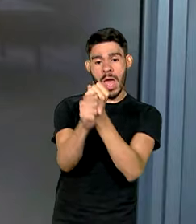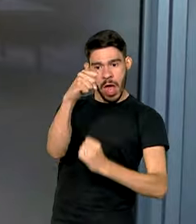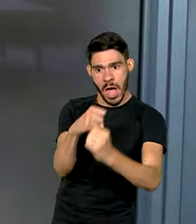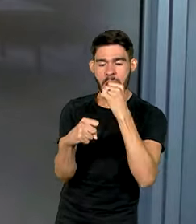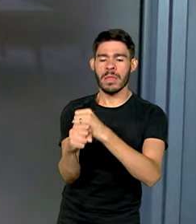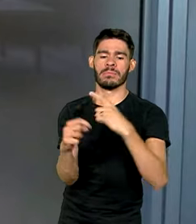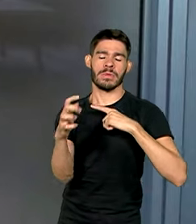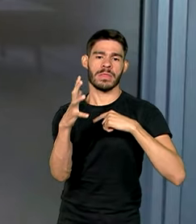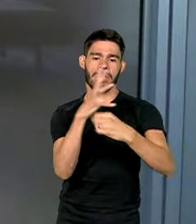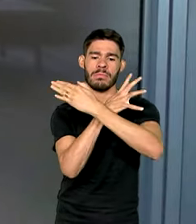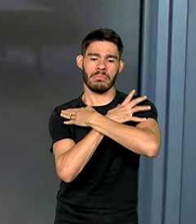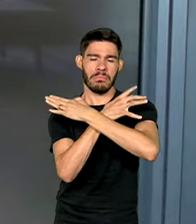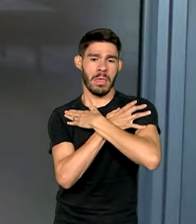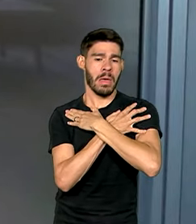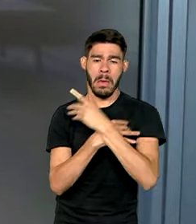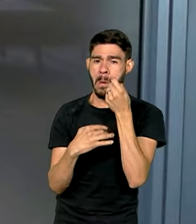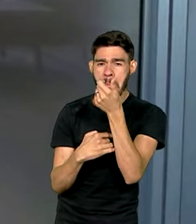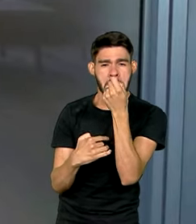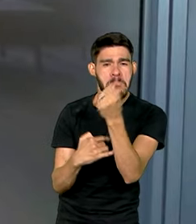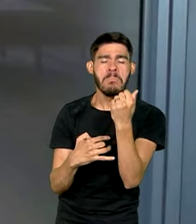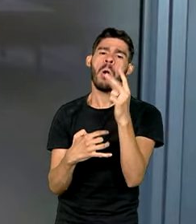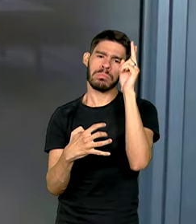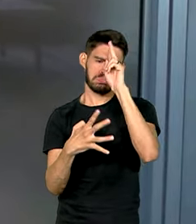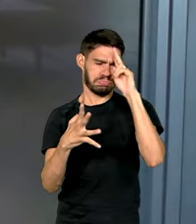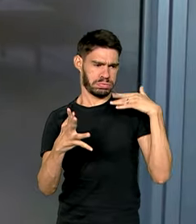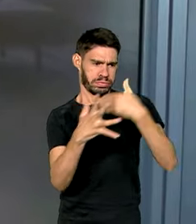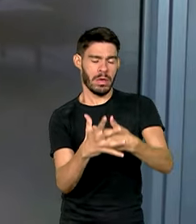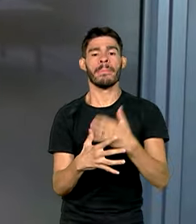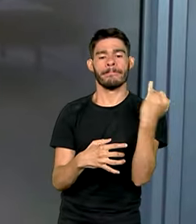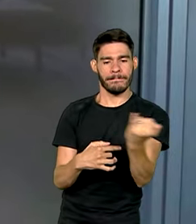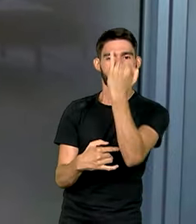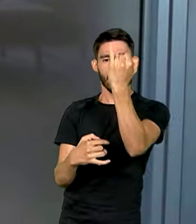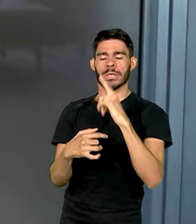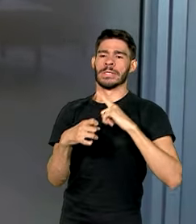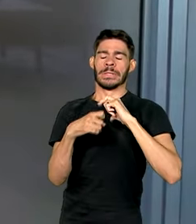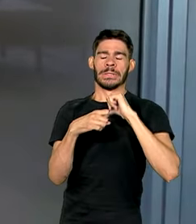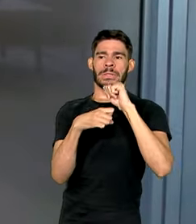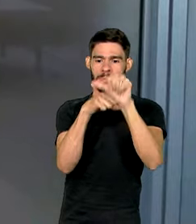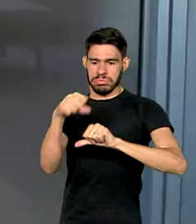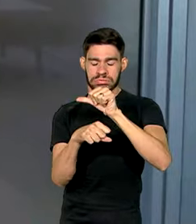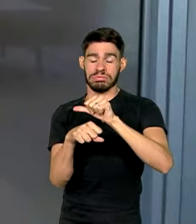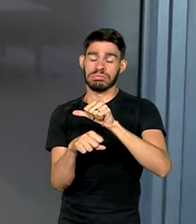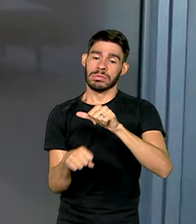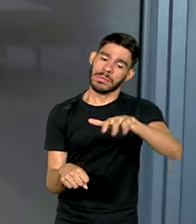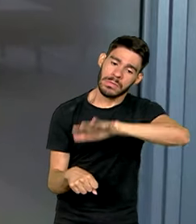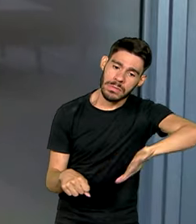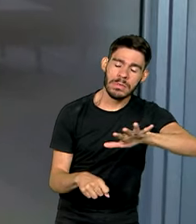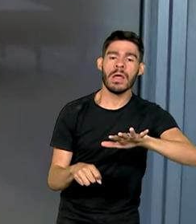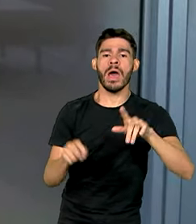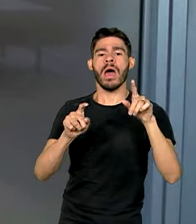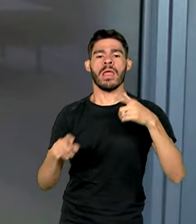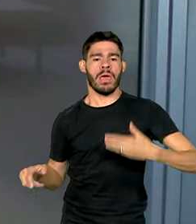taxa de desemprego baixa para o nosso padrão histórico. Então, isso foi super importante para a gente ter ali uma resiliência mesmo do setor de serviços, continuar